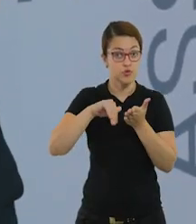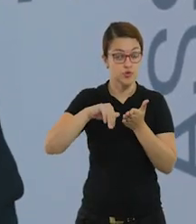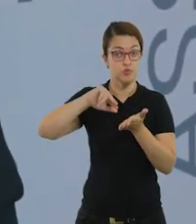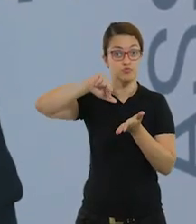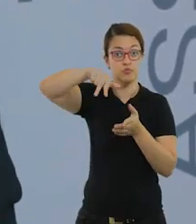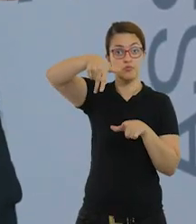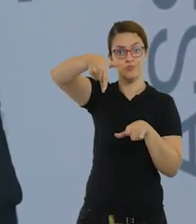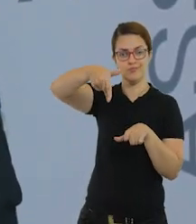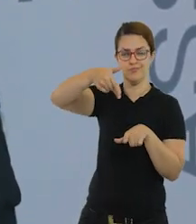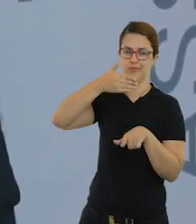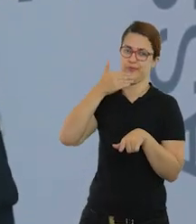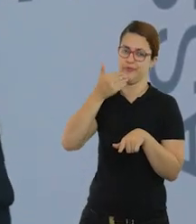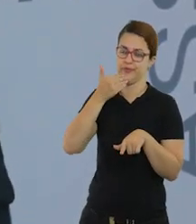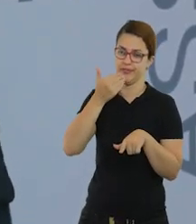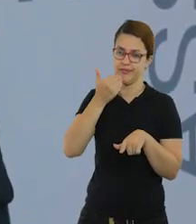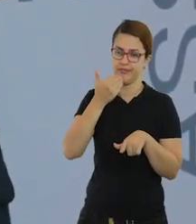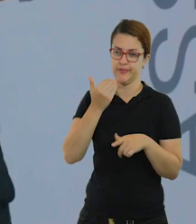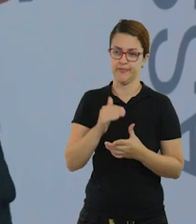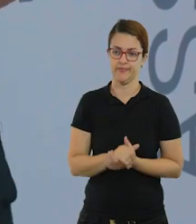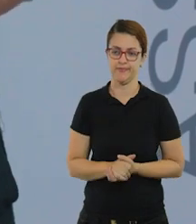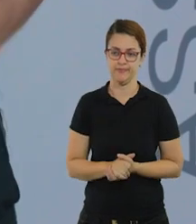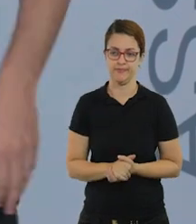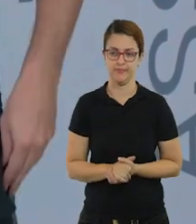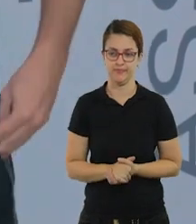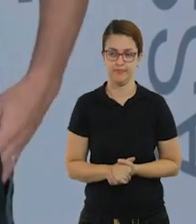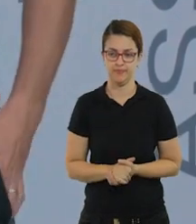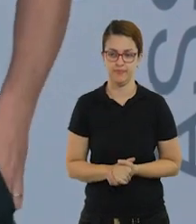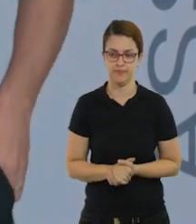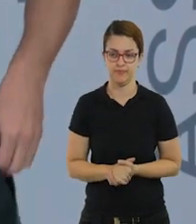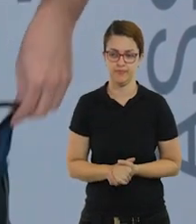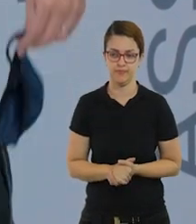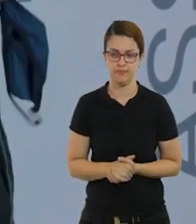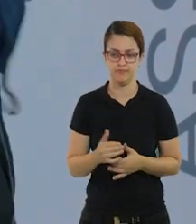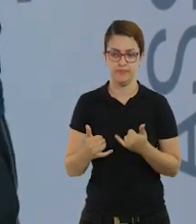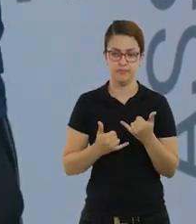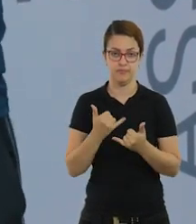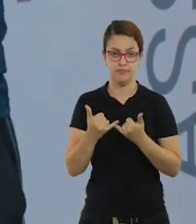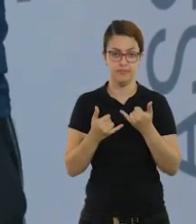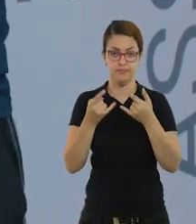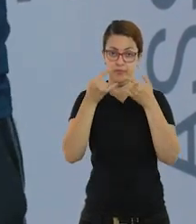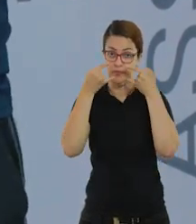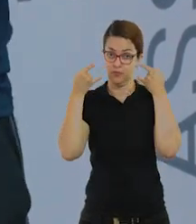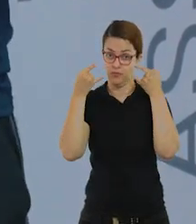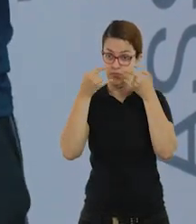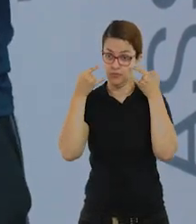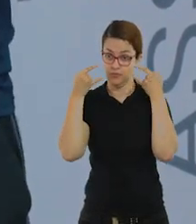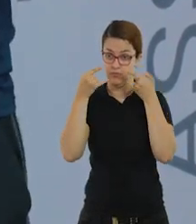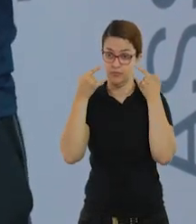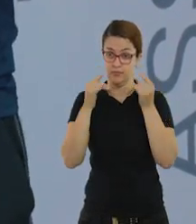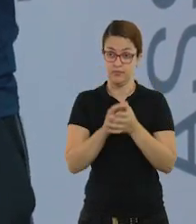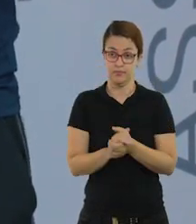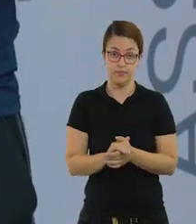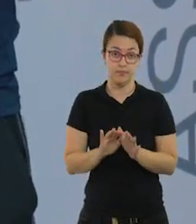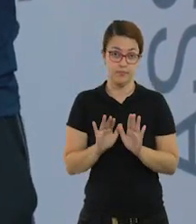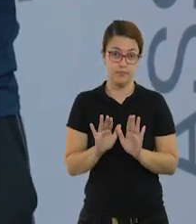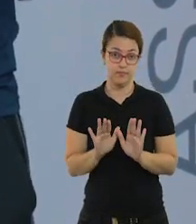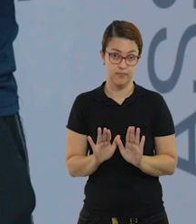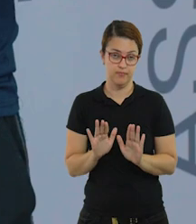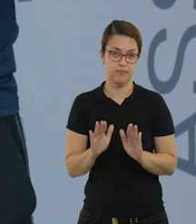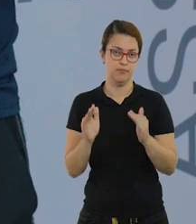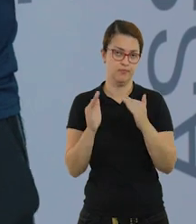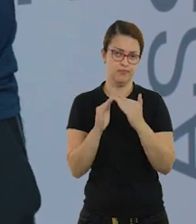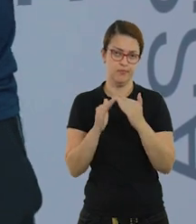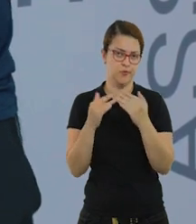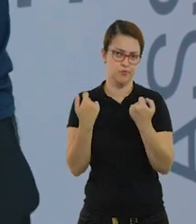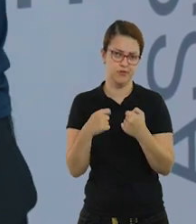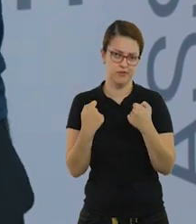giro por enquanto para ficar um pouco mais fácil para os dois poderem participar, tá? Como eu vou brincar com uma outra pessoa, eu vou colocar a máscara, mas com as